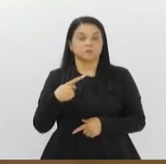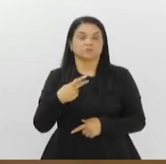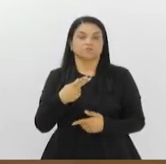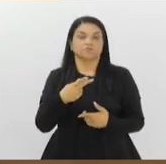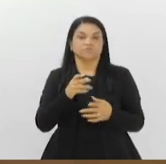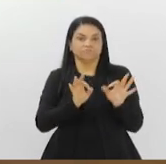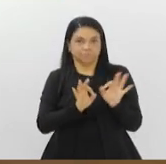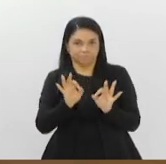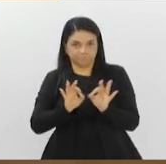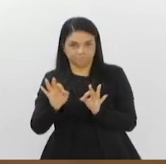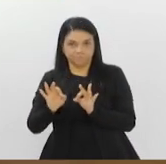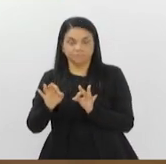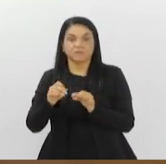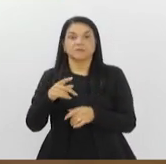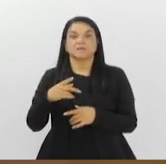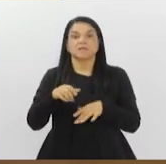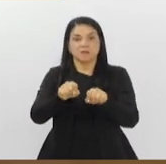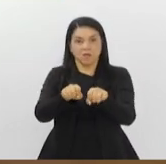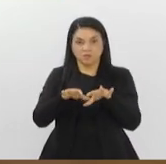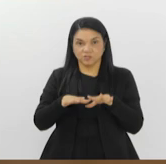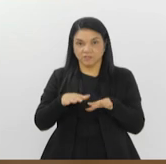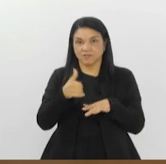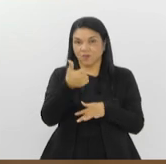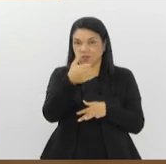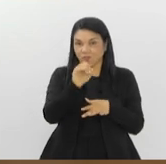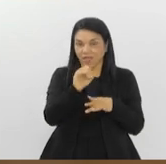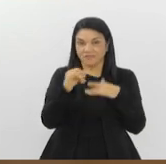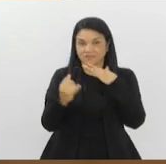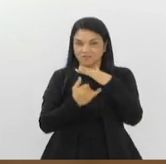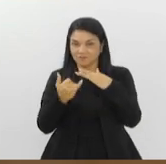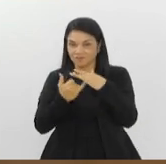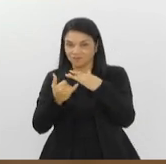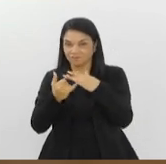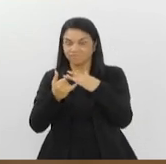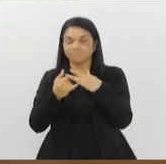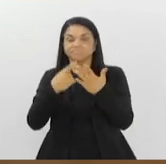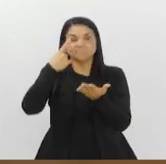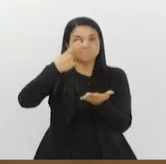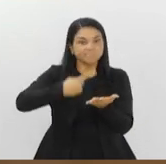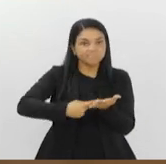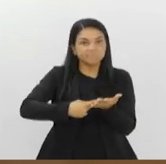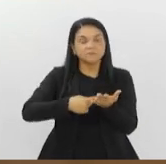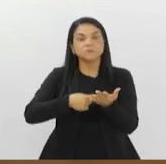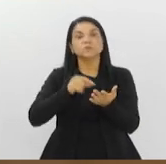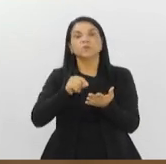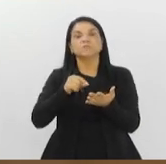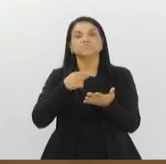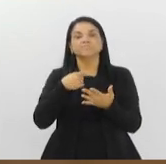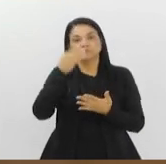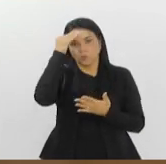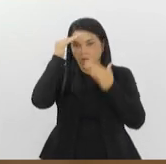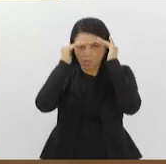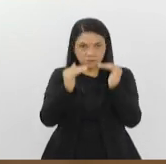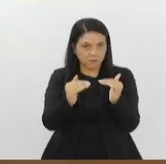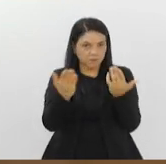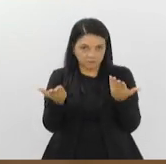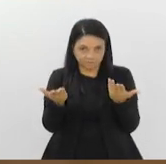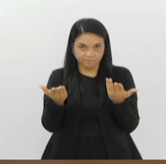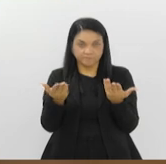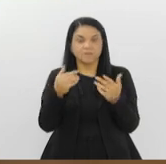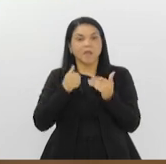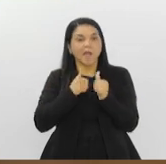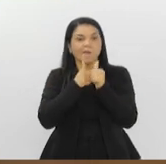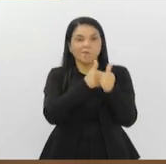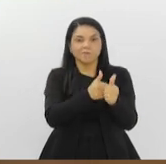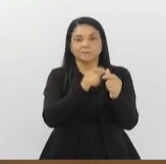realiza audiência com 10 organizações para discutir o descumprimento desses contratos. Desses contratos, na verdade, tudo isso você vai acompanhar aqui